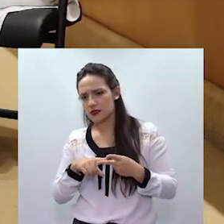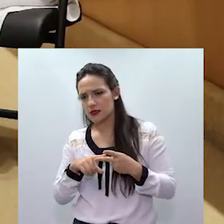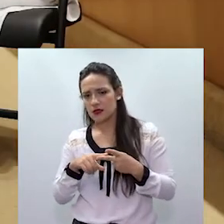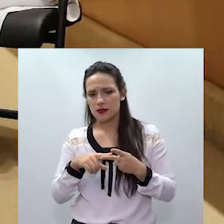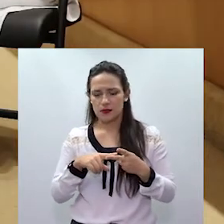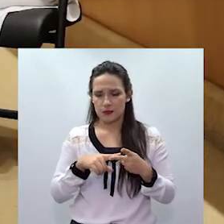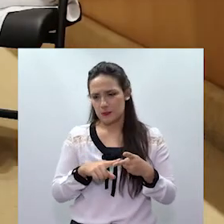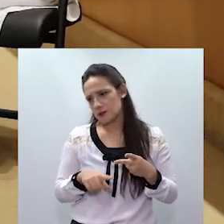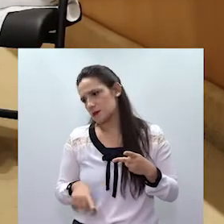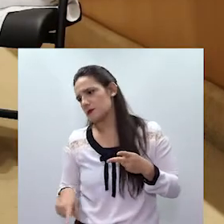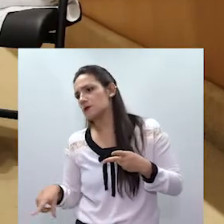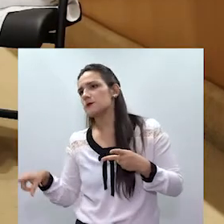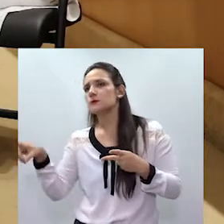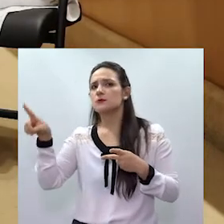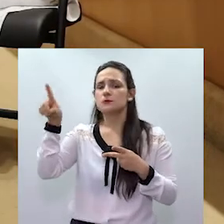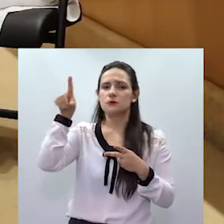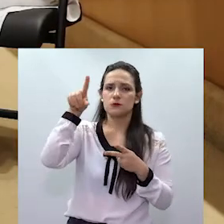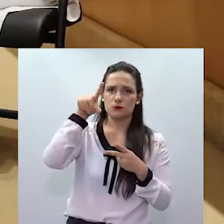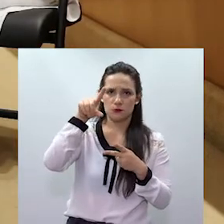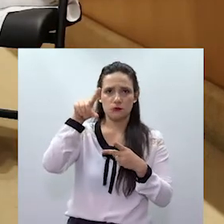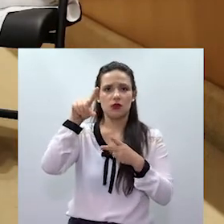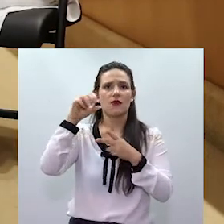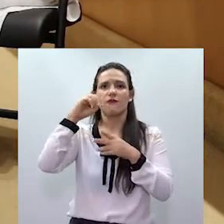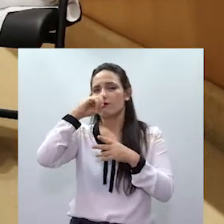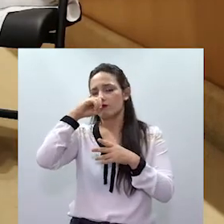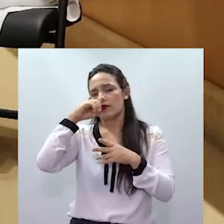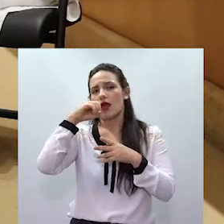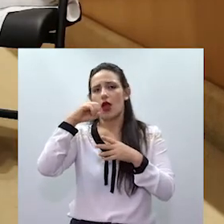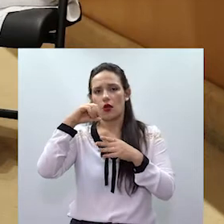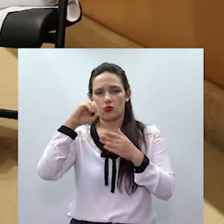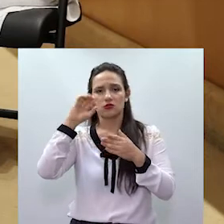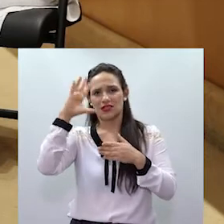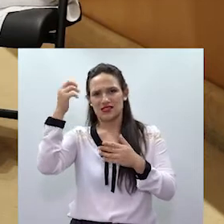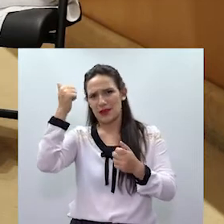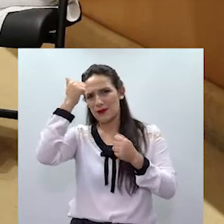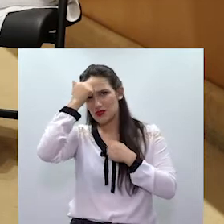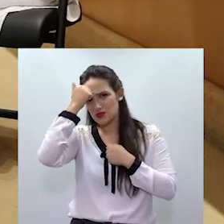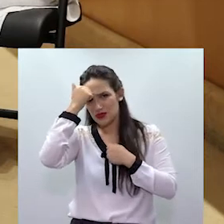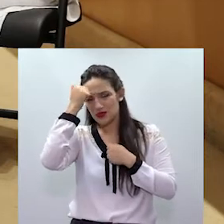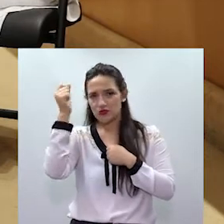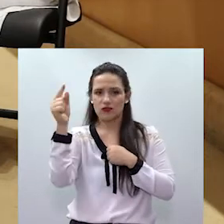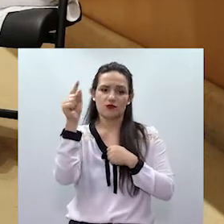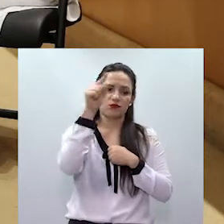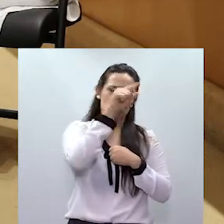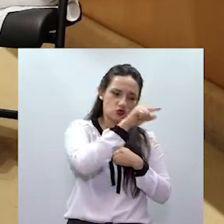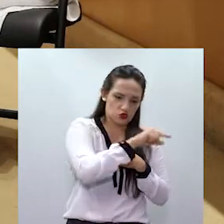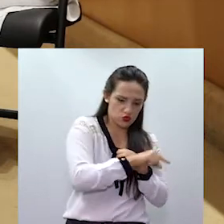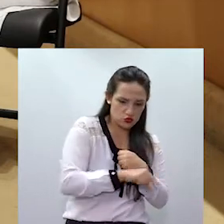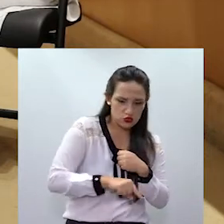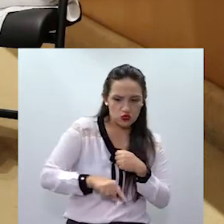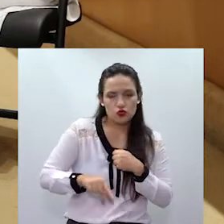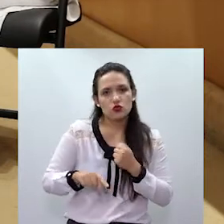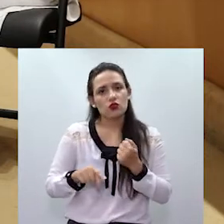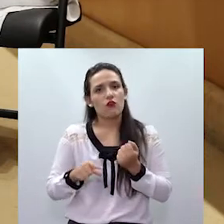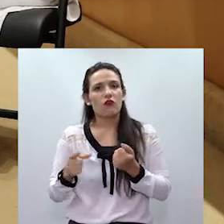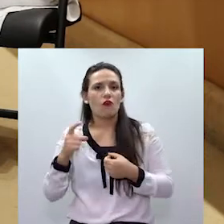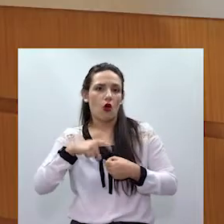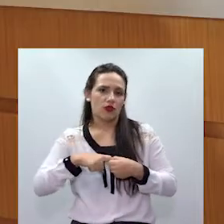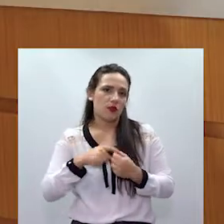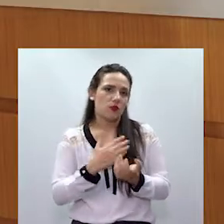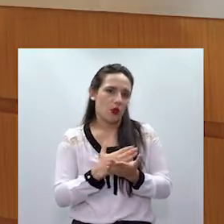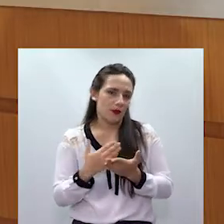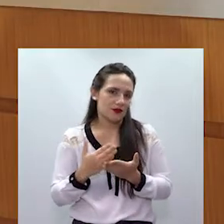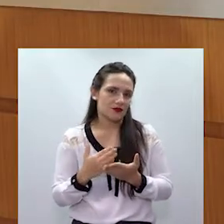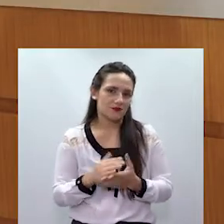dessas agressões, como também a diminuição da fase de lua de mel. Então, o que acontece? As agressões ficam mais recorrentes e